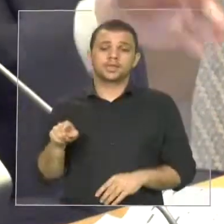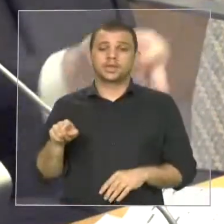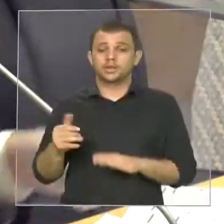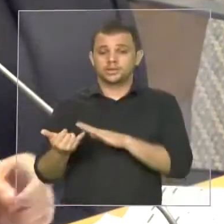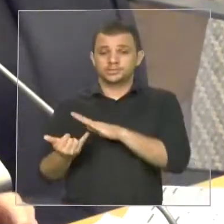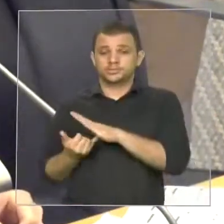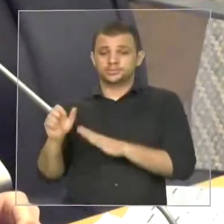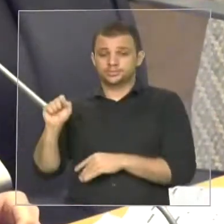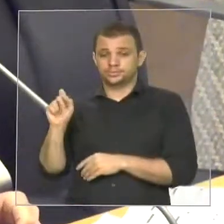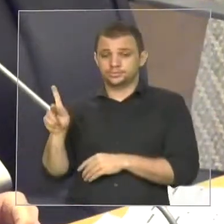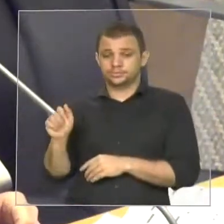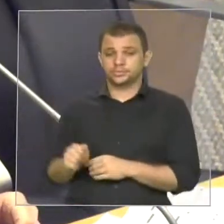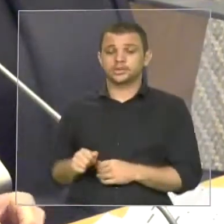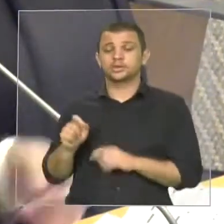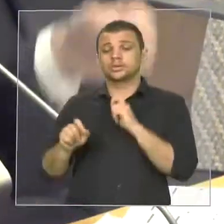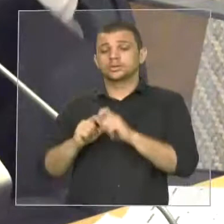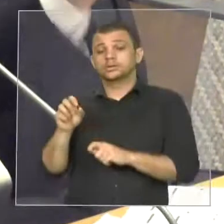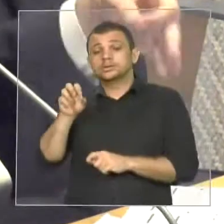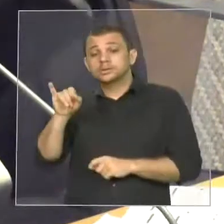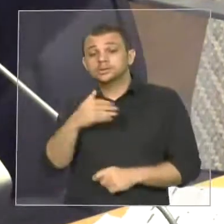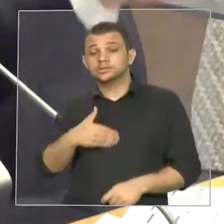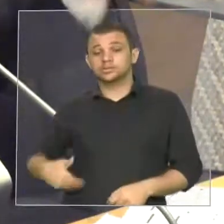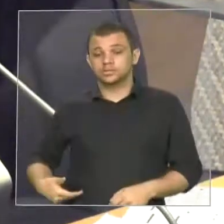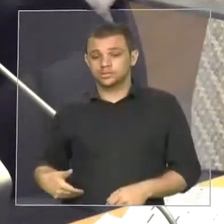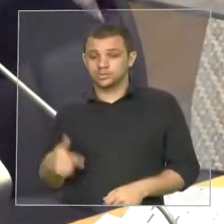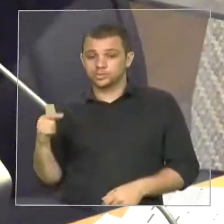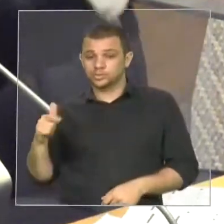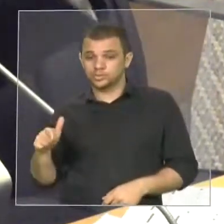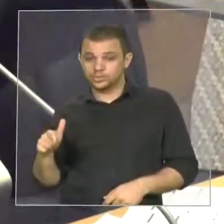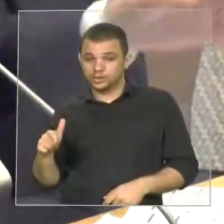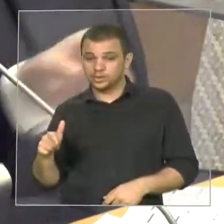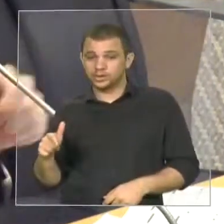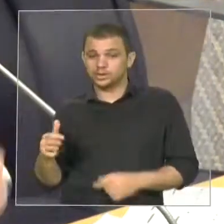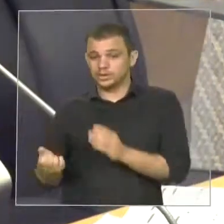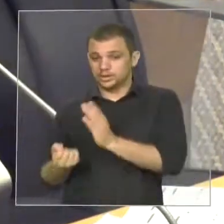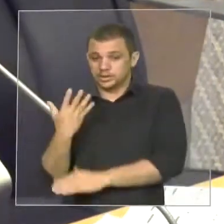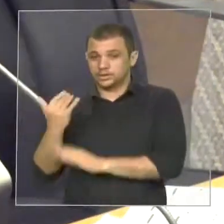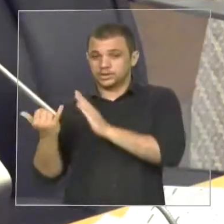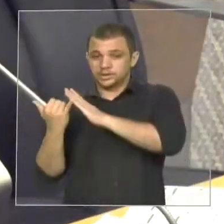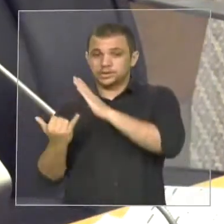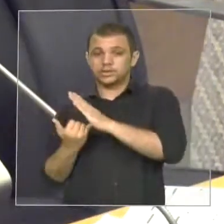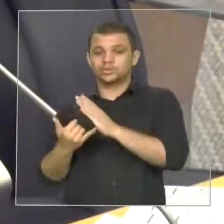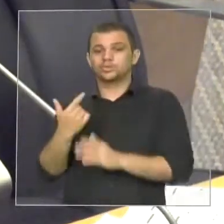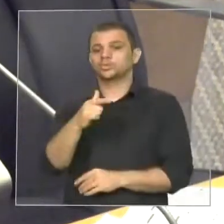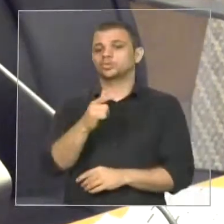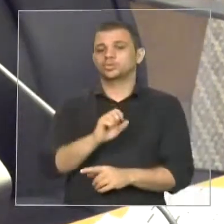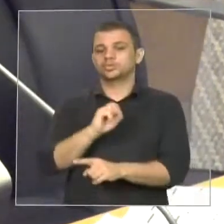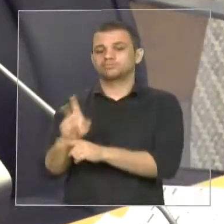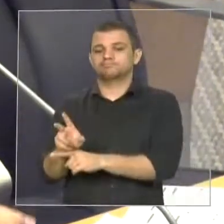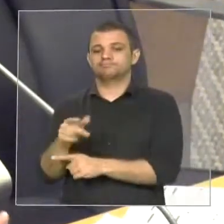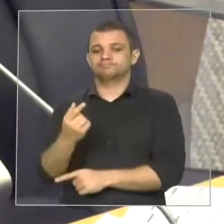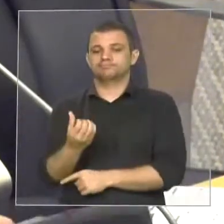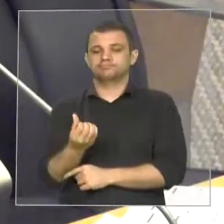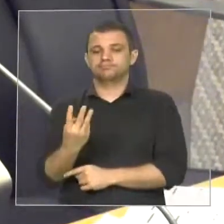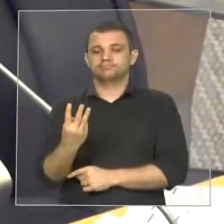criação do Instituto de Previdência, ele não cria os 63 cargos em comissão para nomear seus apadrinhados políticos.